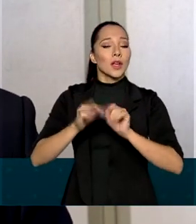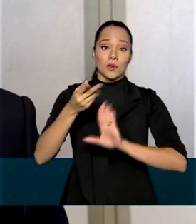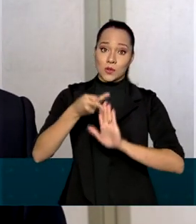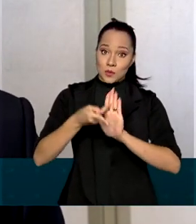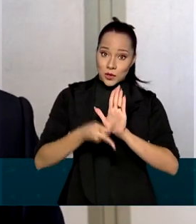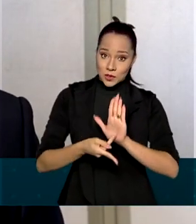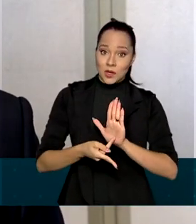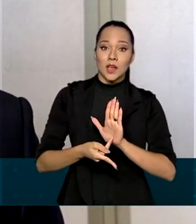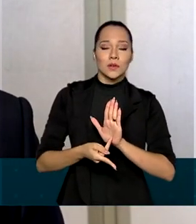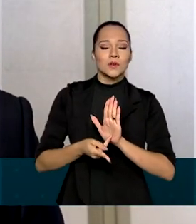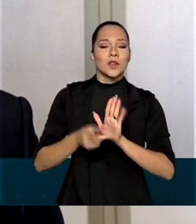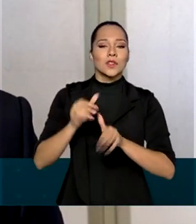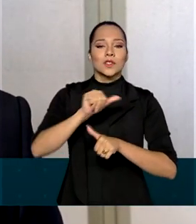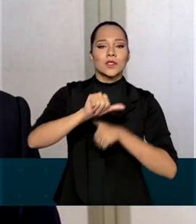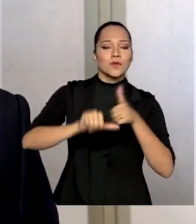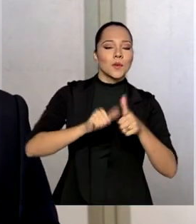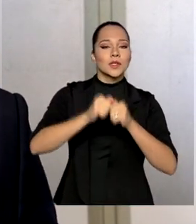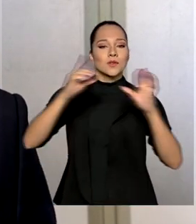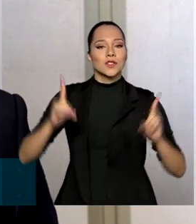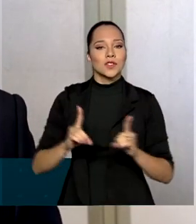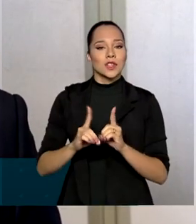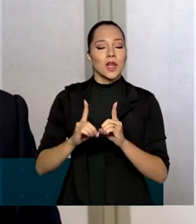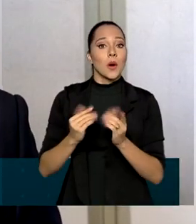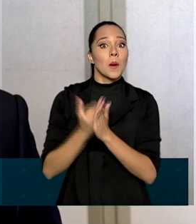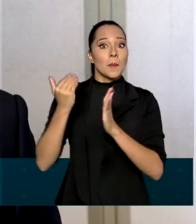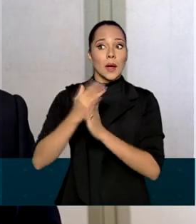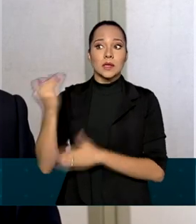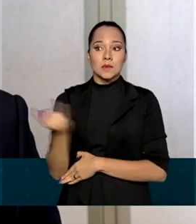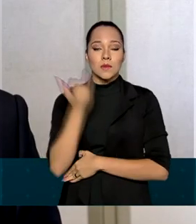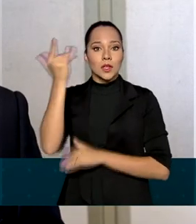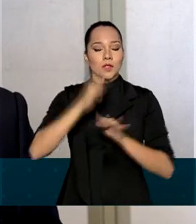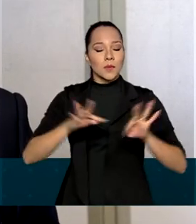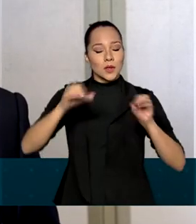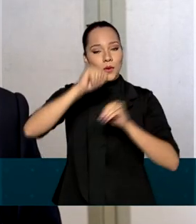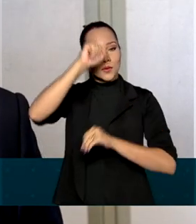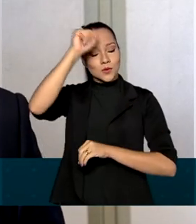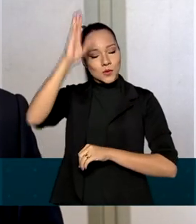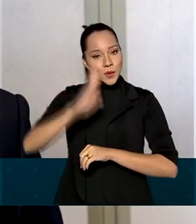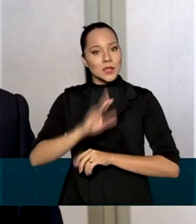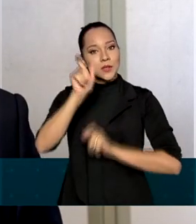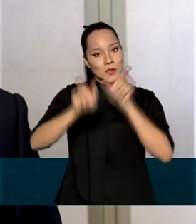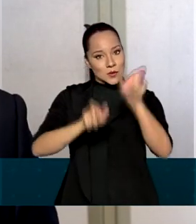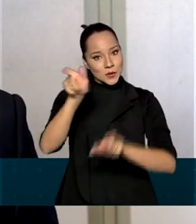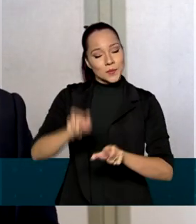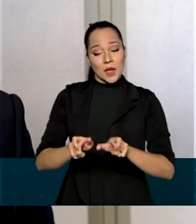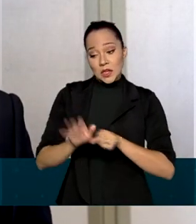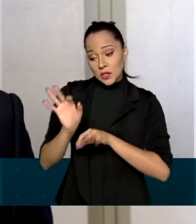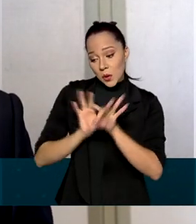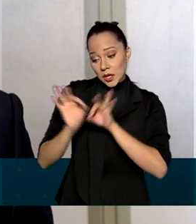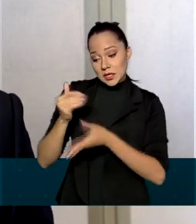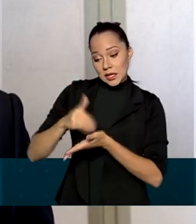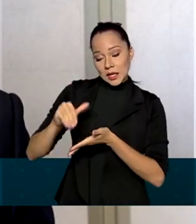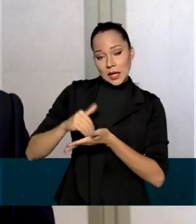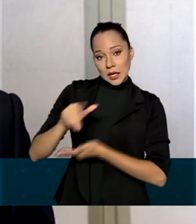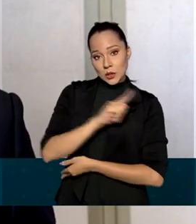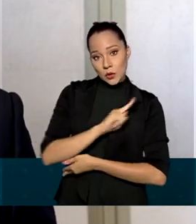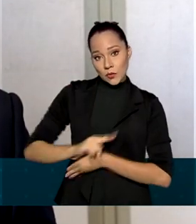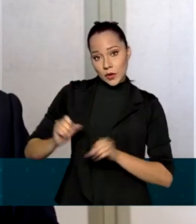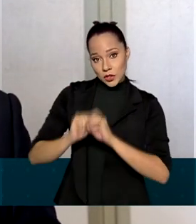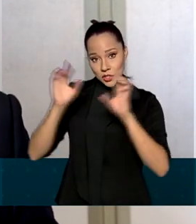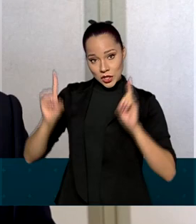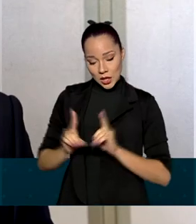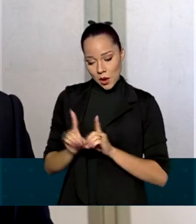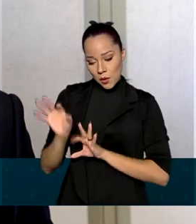projetos de transformação digital mais importantes para todos os brasileiros. Nós estamos reorganizando a Secretaria de Governo Digital,